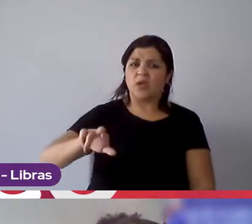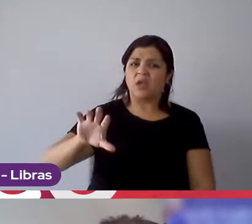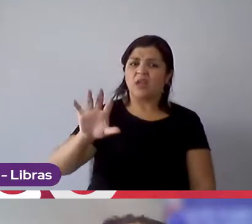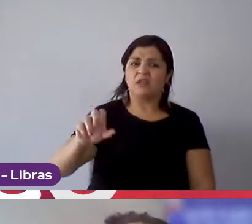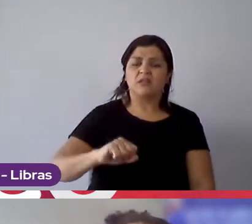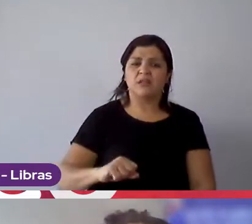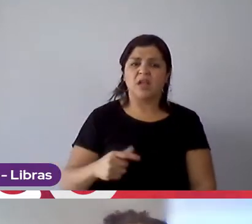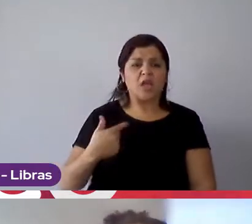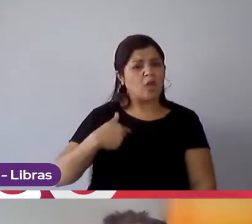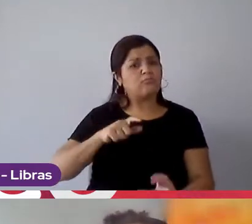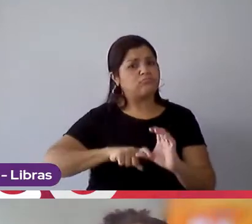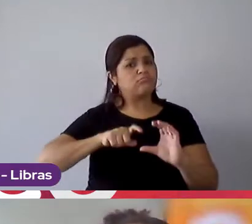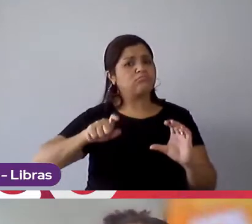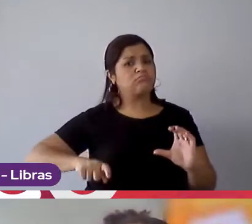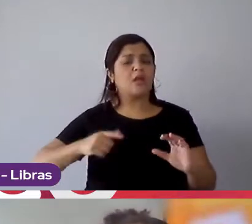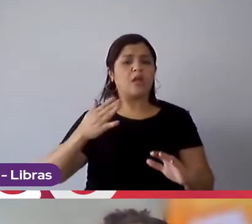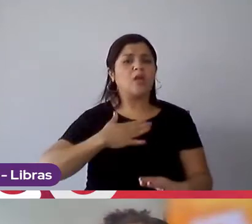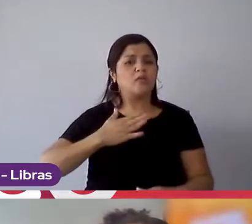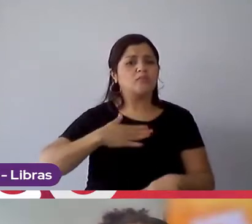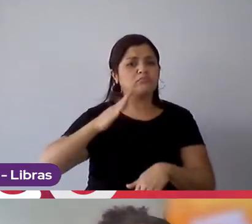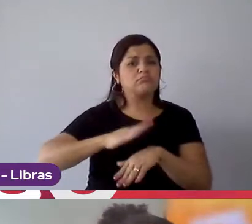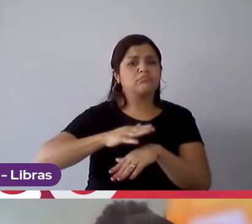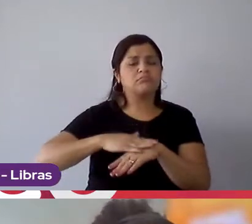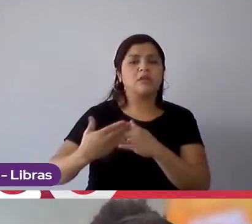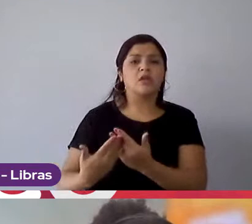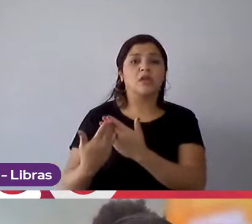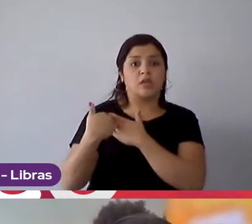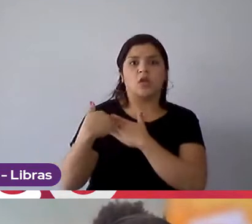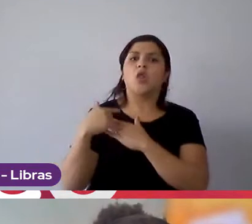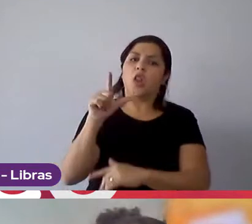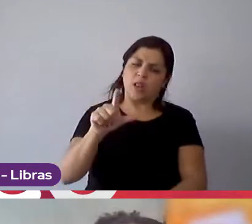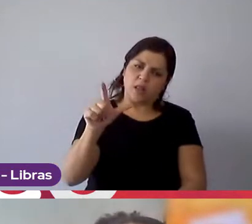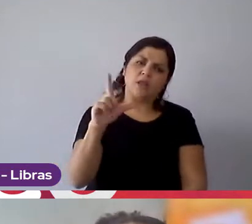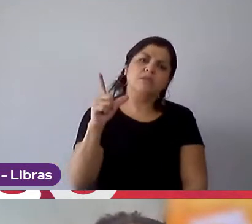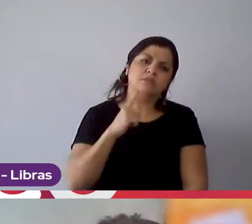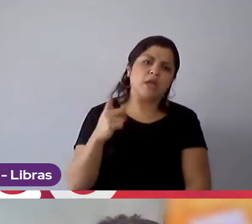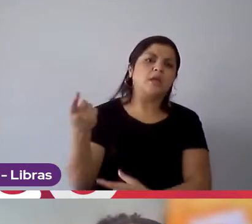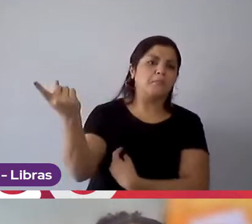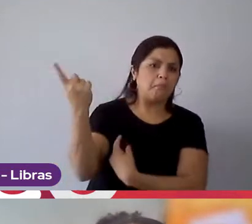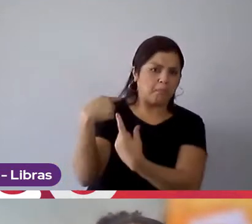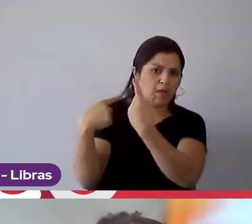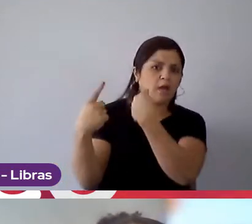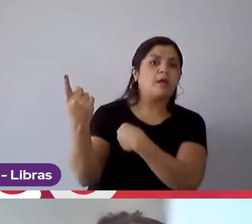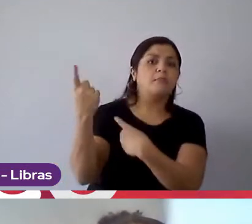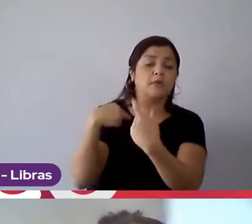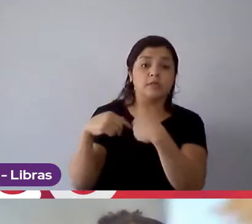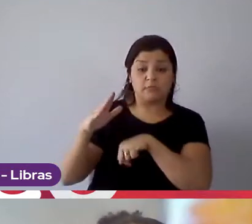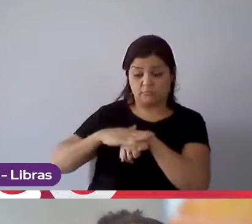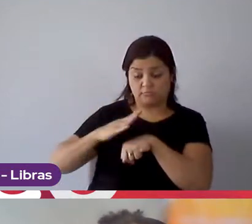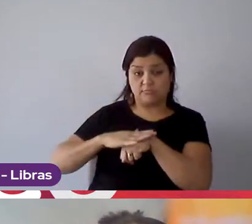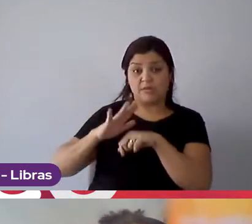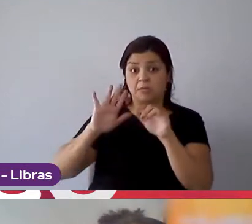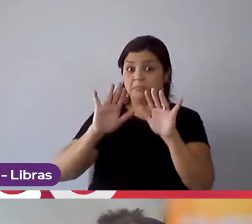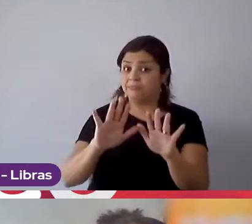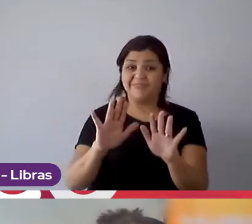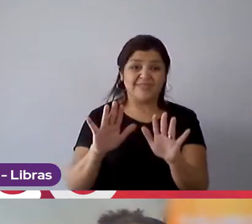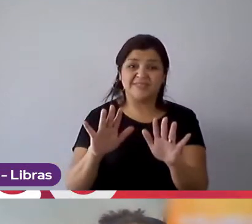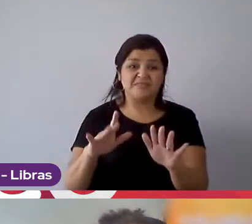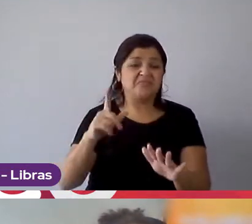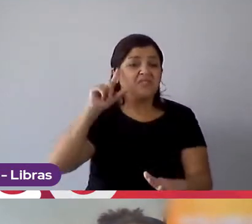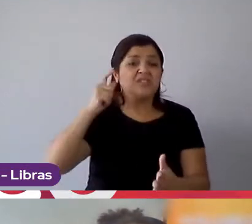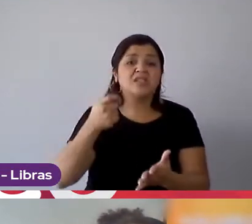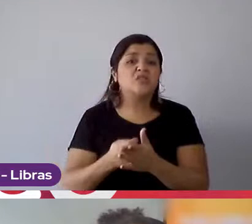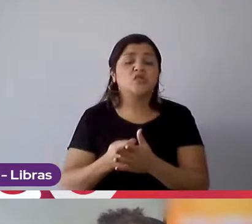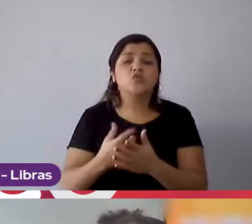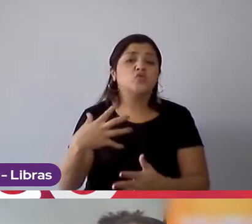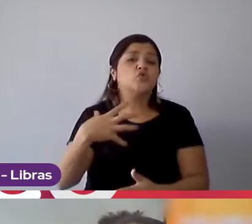aquela autonomia é verdadeira, claro, há algumas delegações do que você vai fazer, mas, assim, você decide de